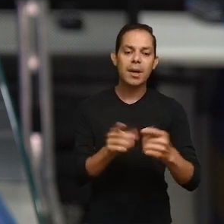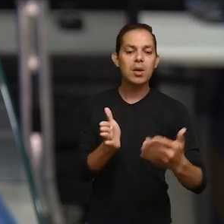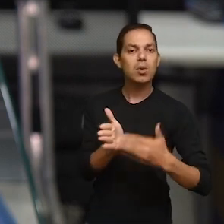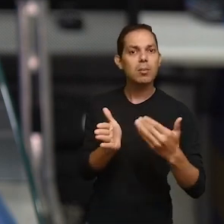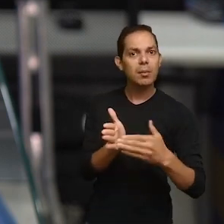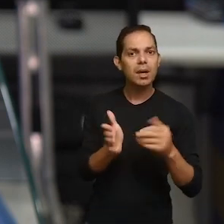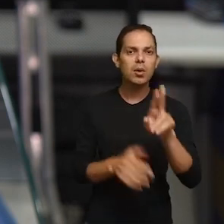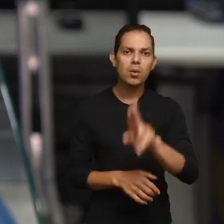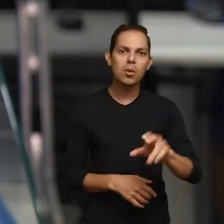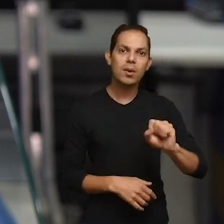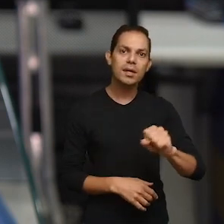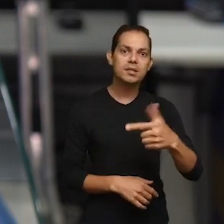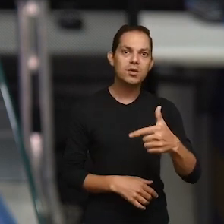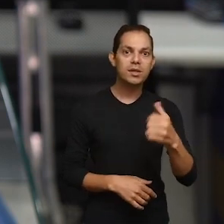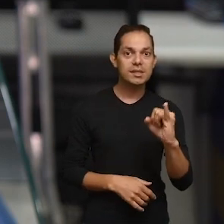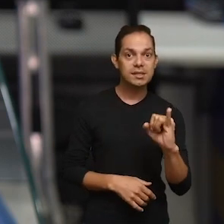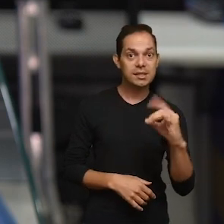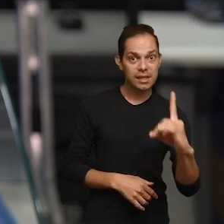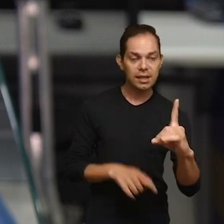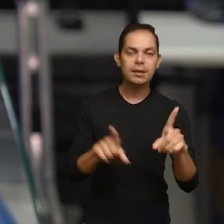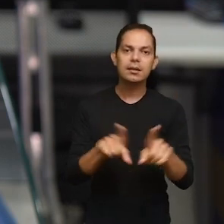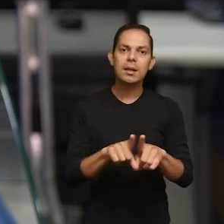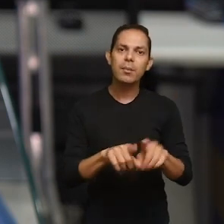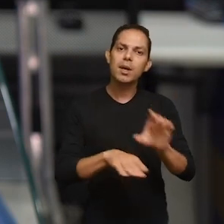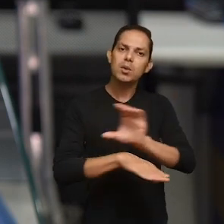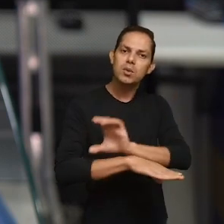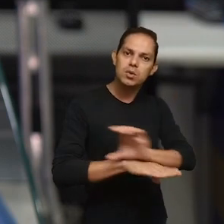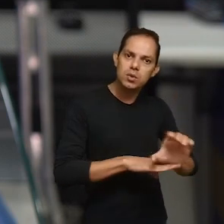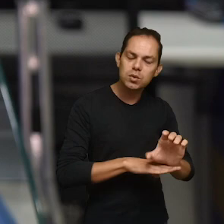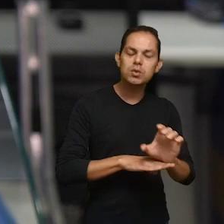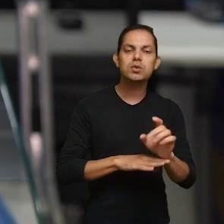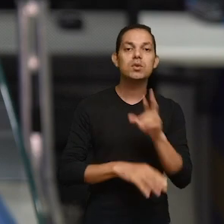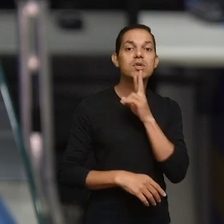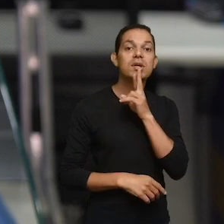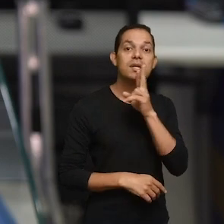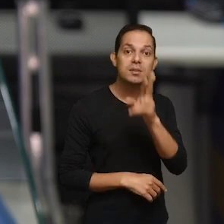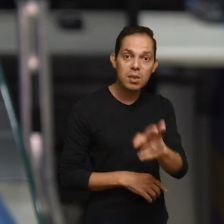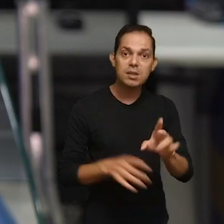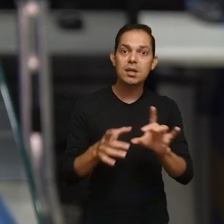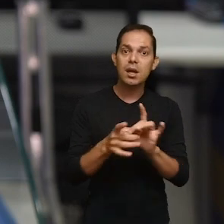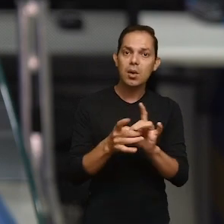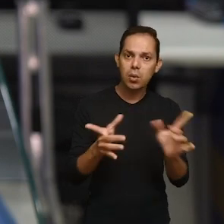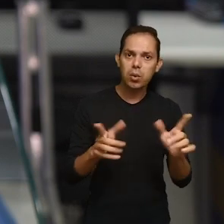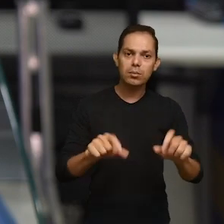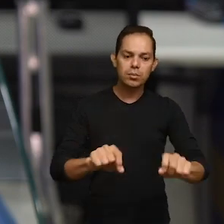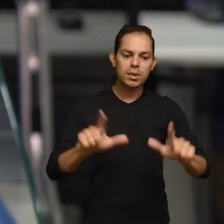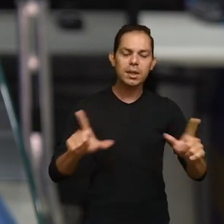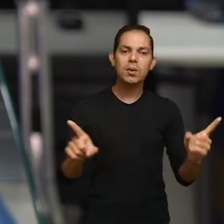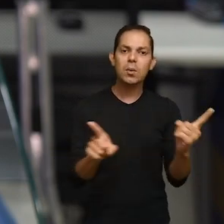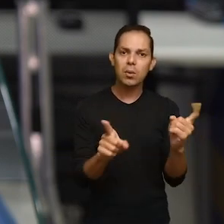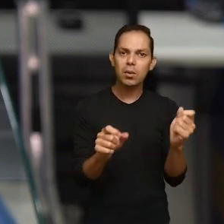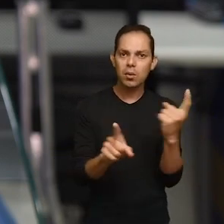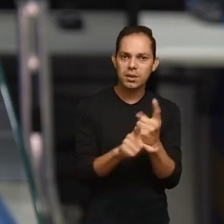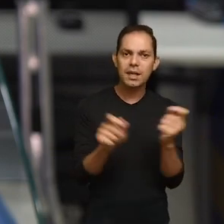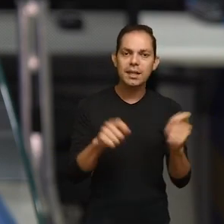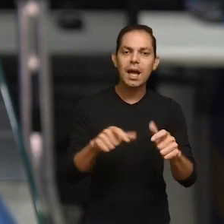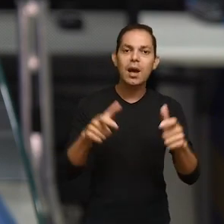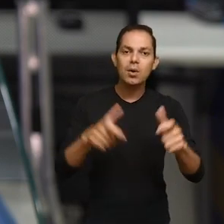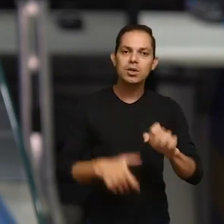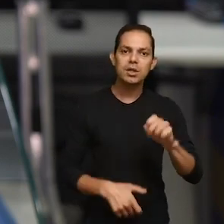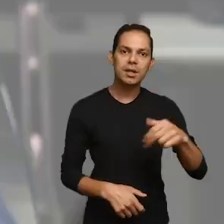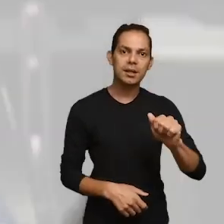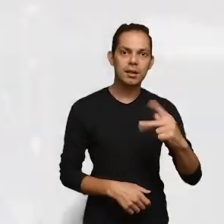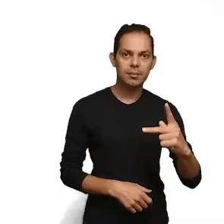no Manual do Usuário do S2ID e nos cursos do Módulo Resposta, disponíveis na Escola Nacional de